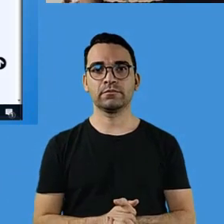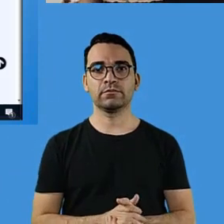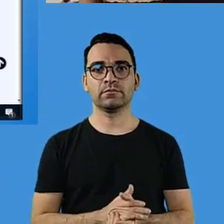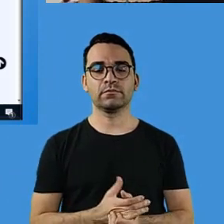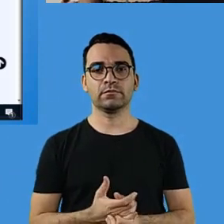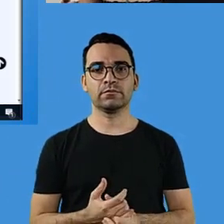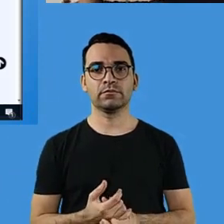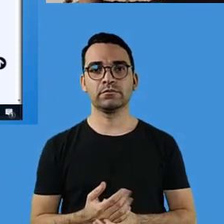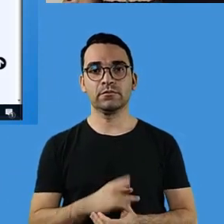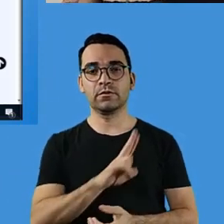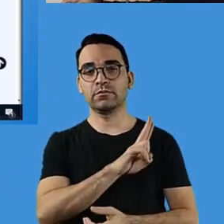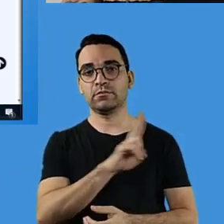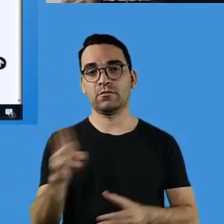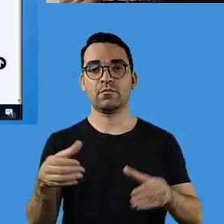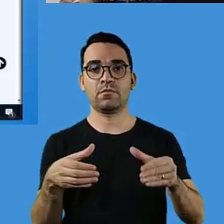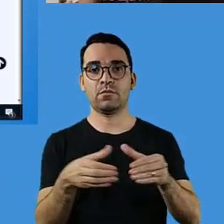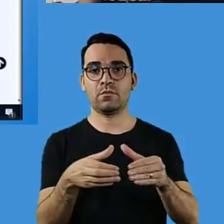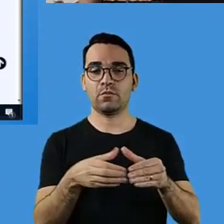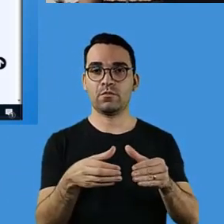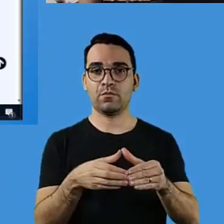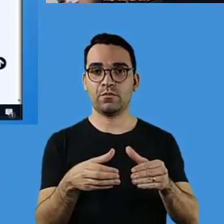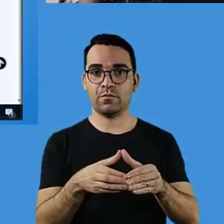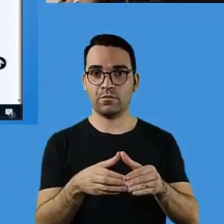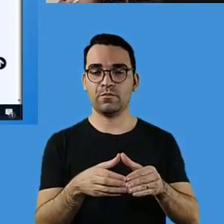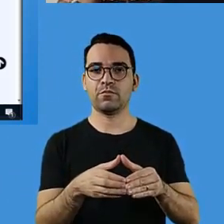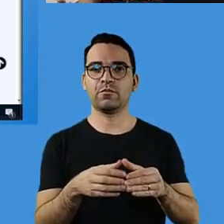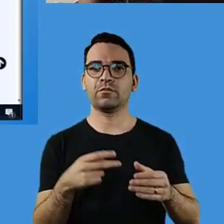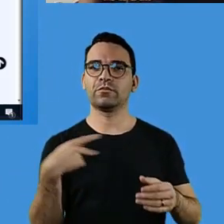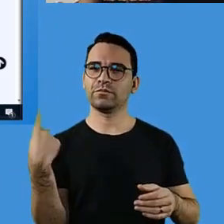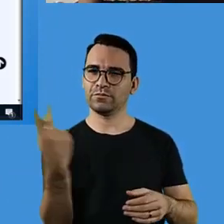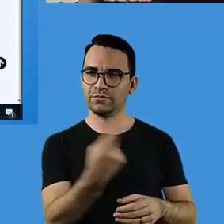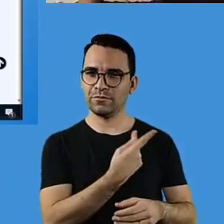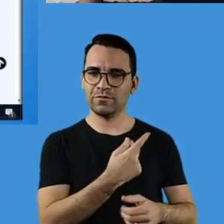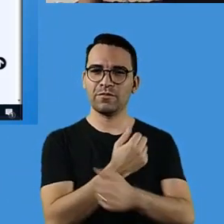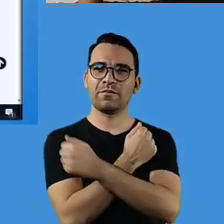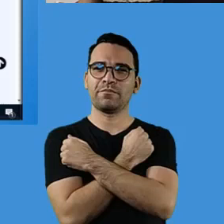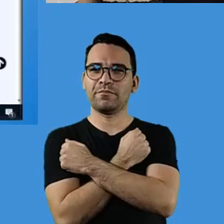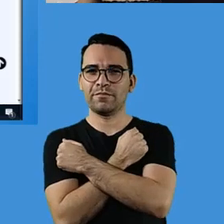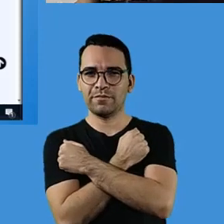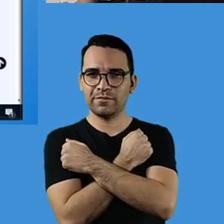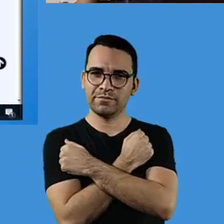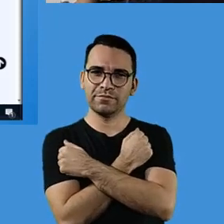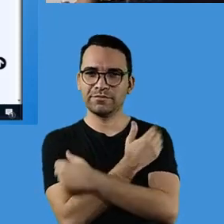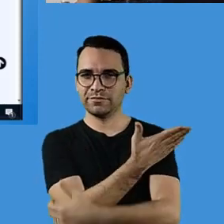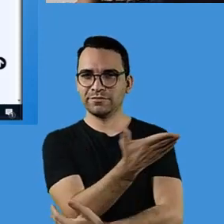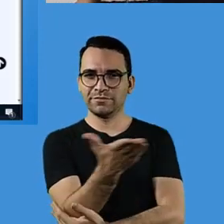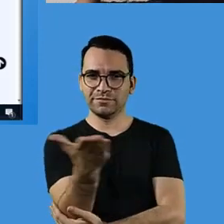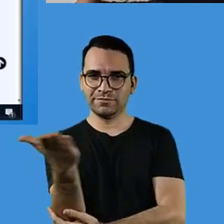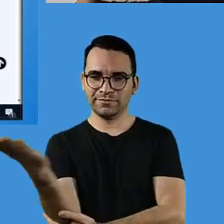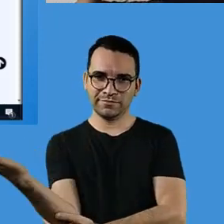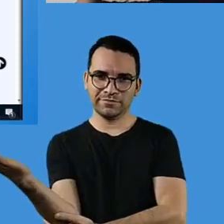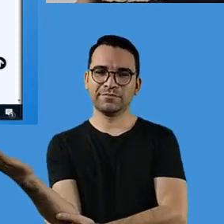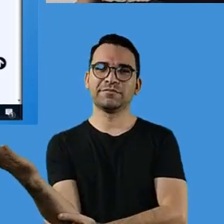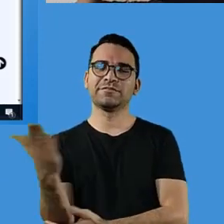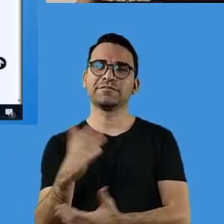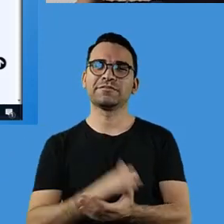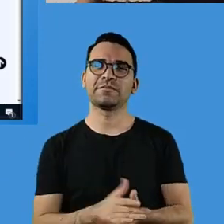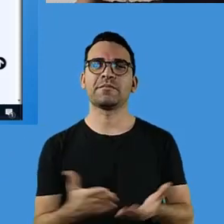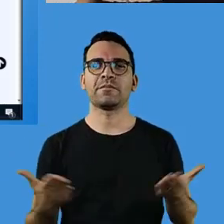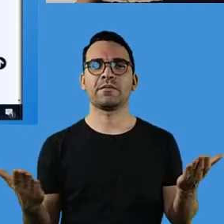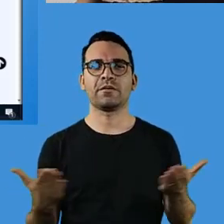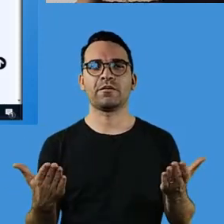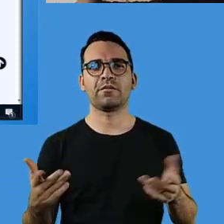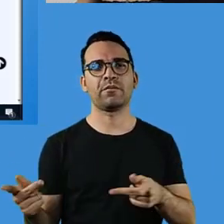da minha equipe, eu deixo um abraço para todos, sintam-se acolhidos por todos nós e eu passo a